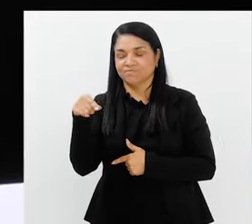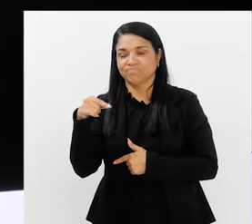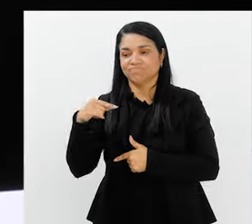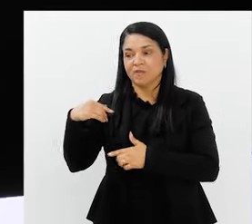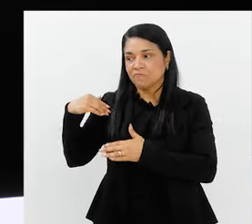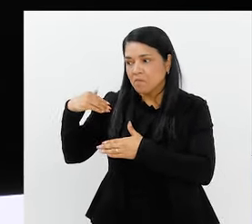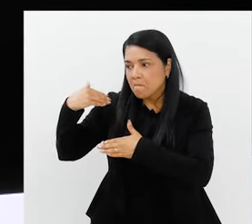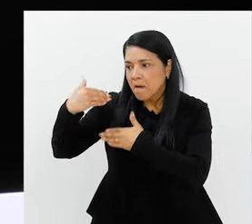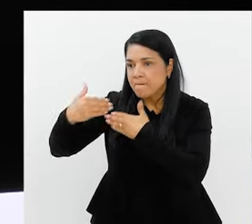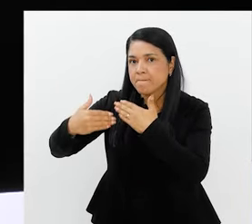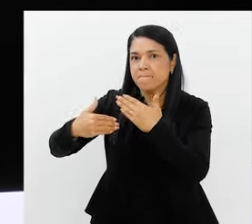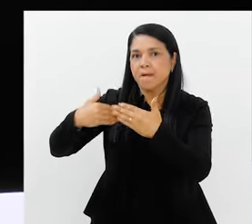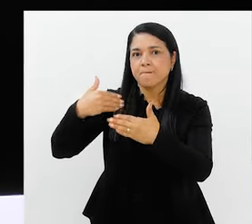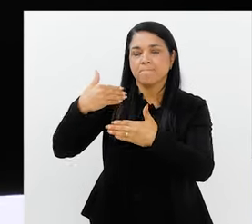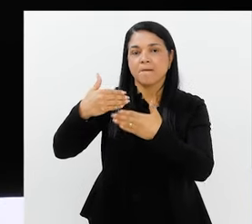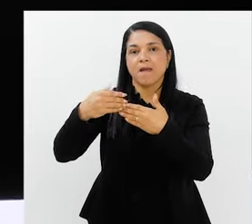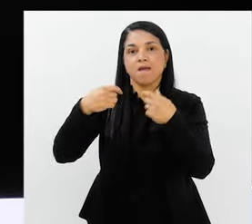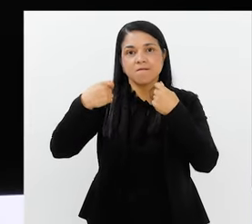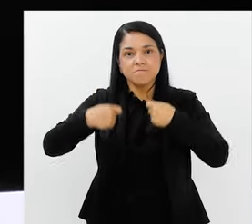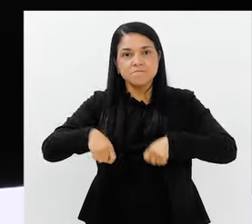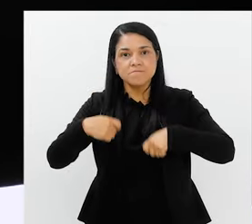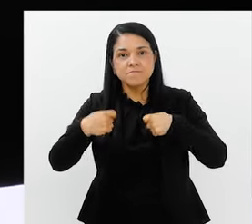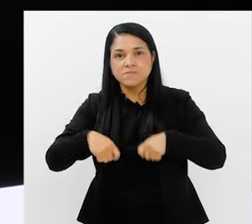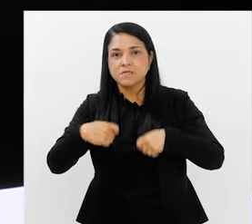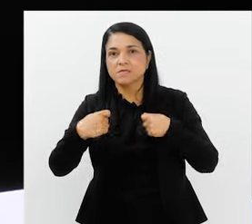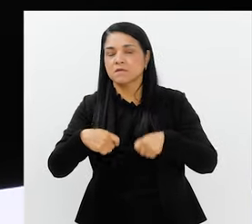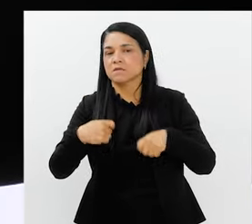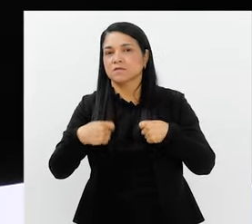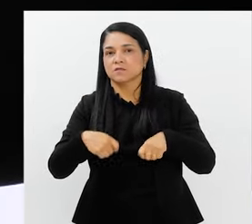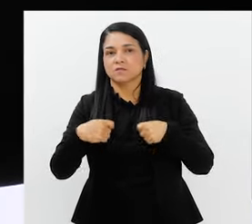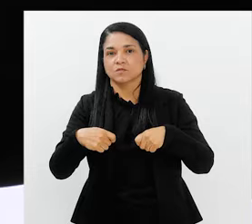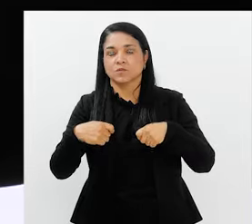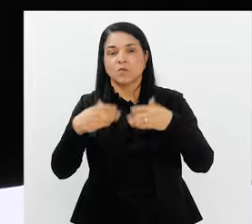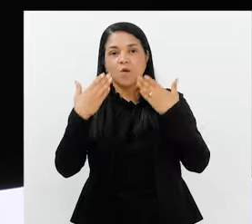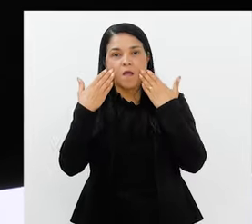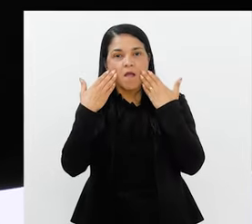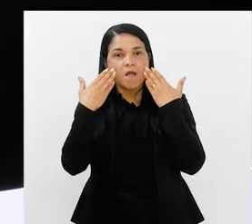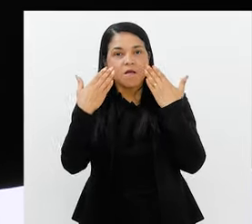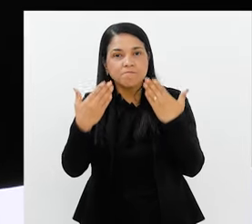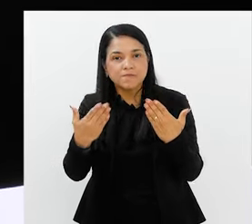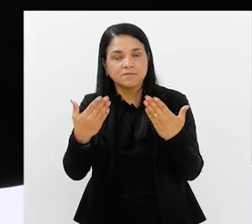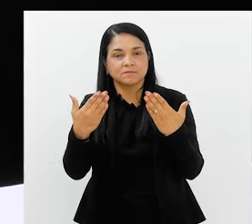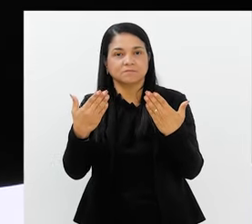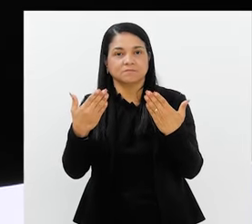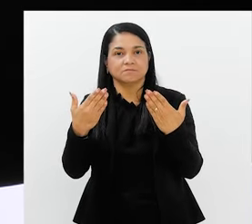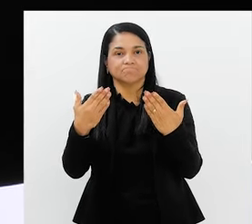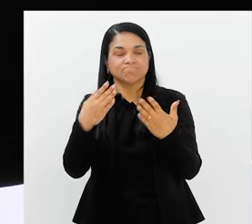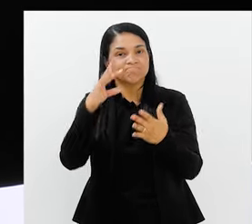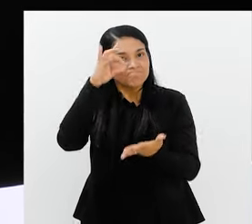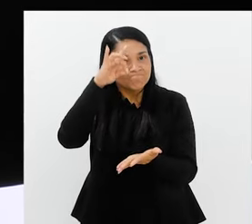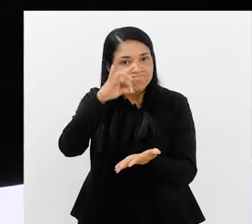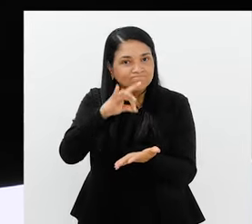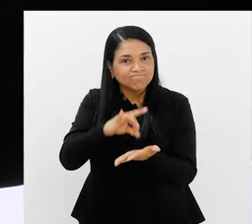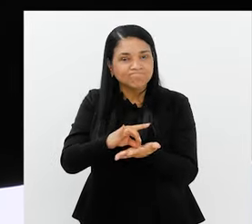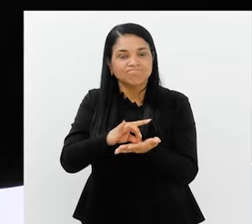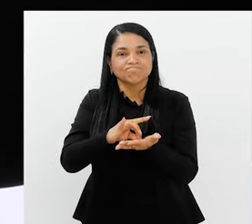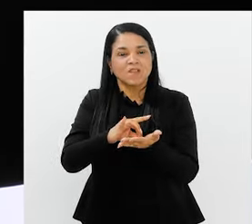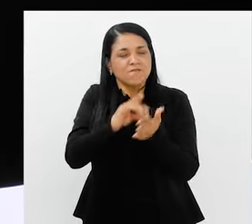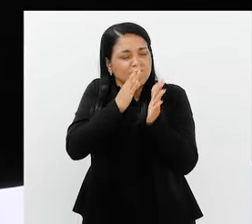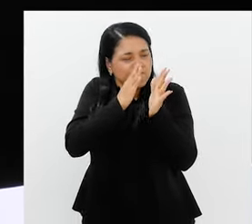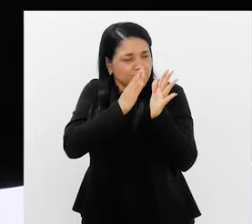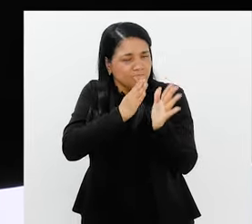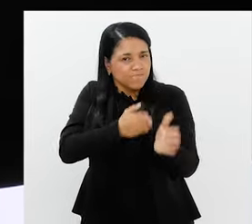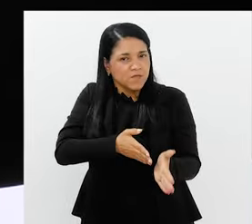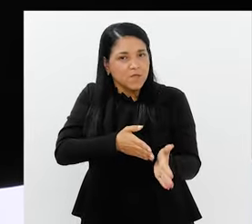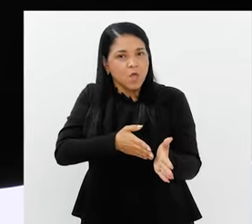Veio num crescente, né? Eu acho que a necessidade de se apresentar de forma mais real, o mais